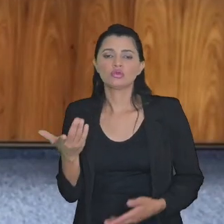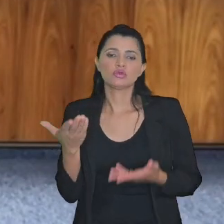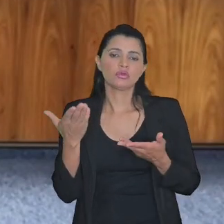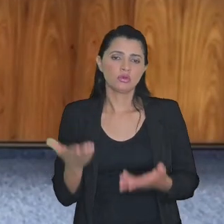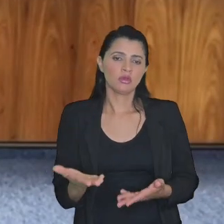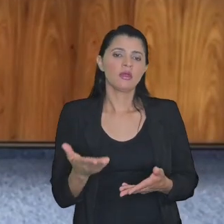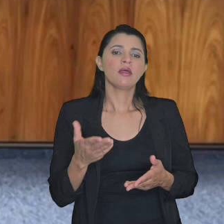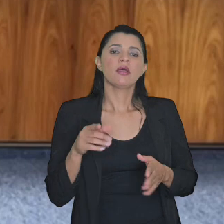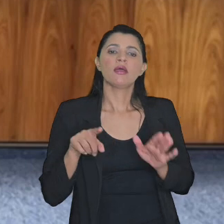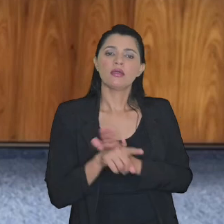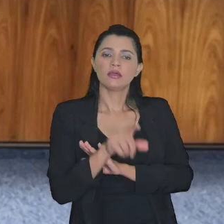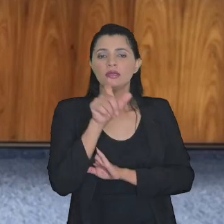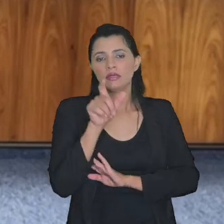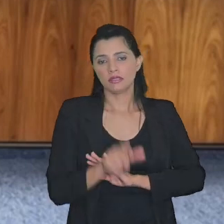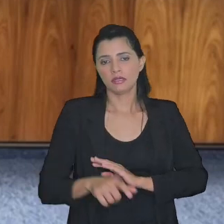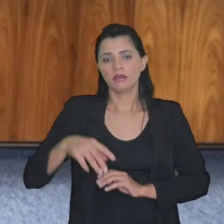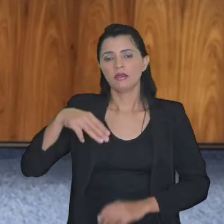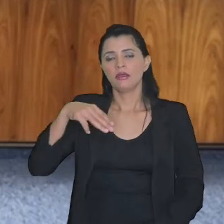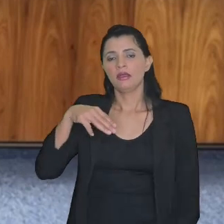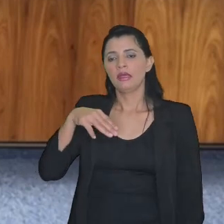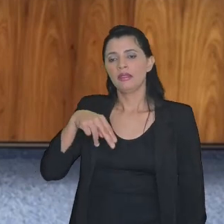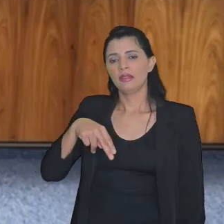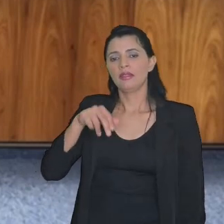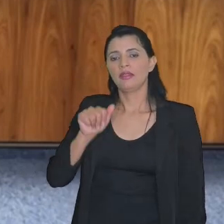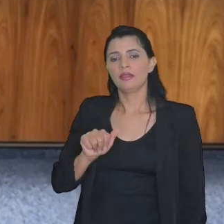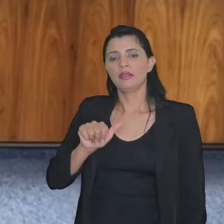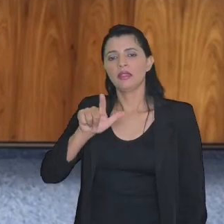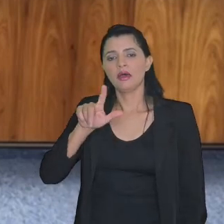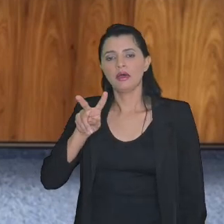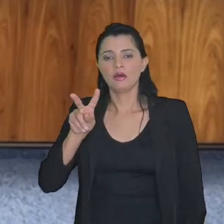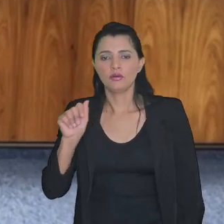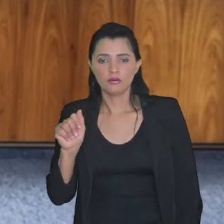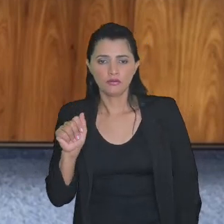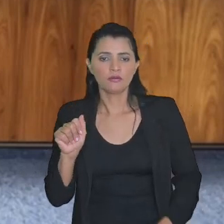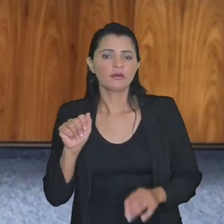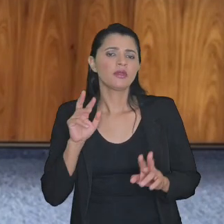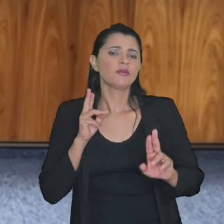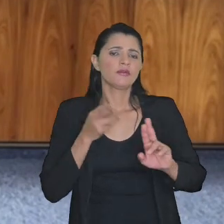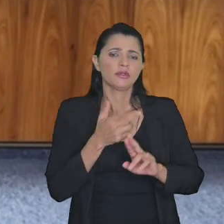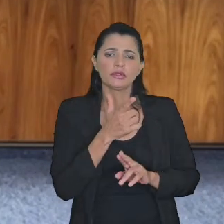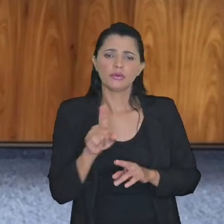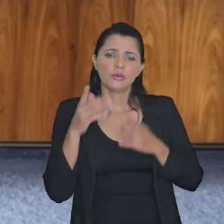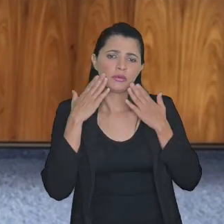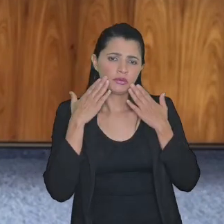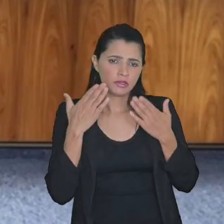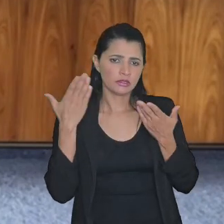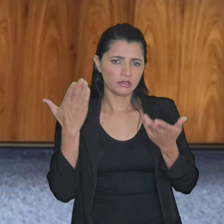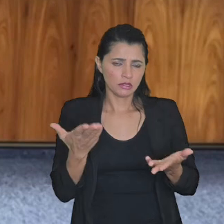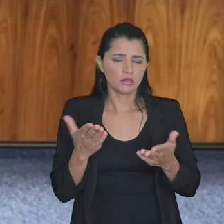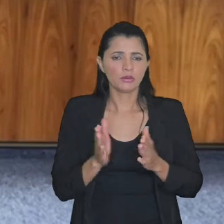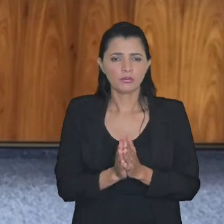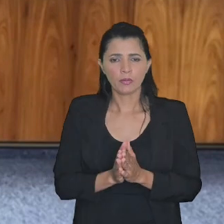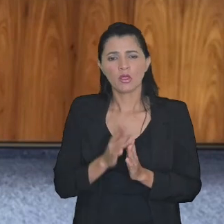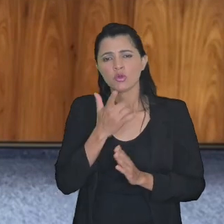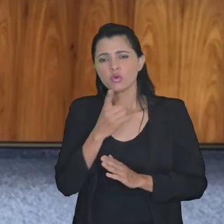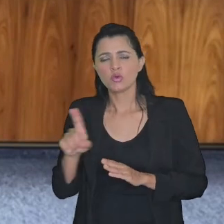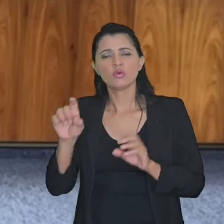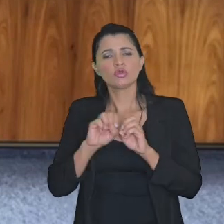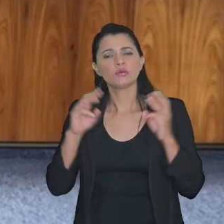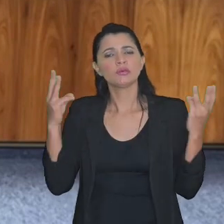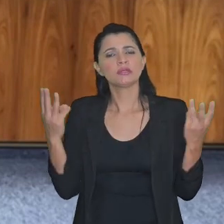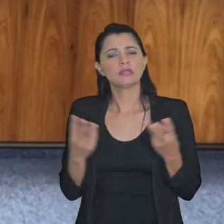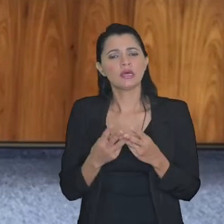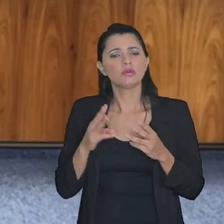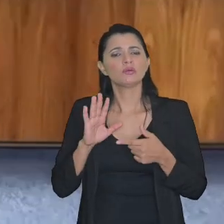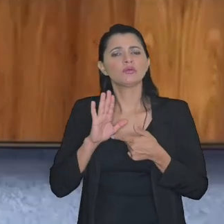essa é direcionada mais a doutora na aula referente ao último slide a